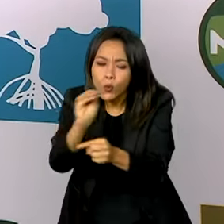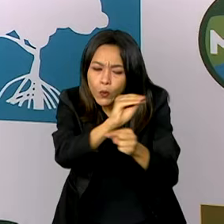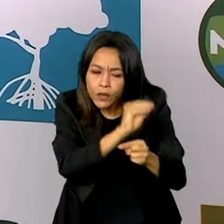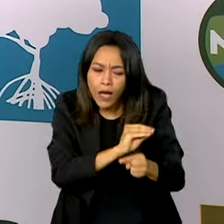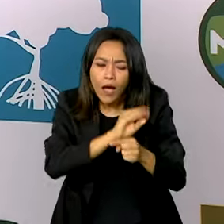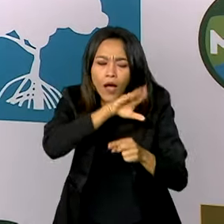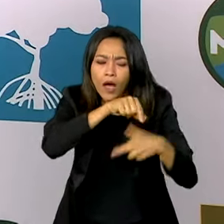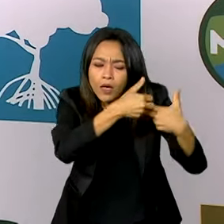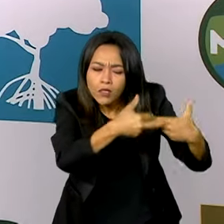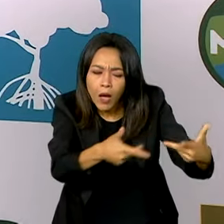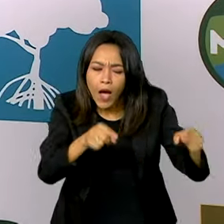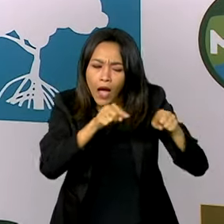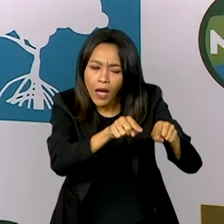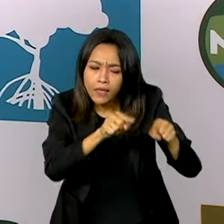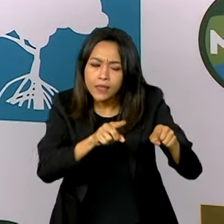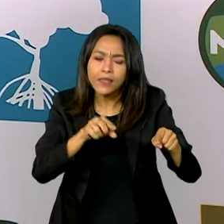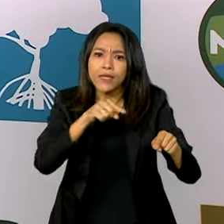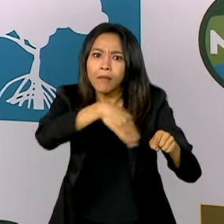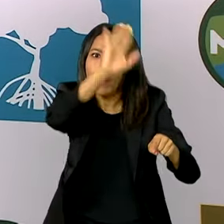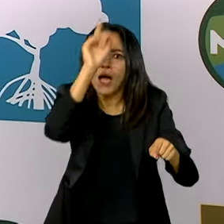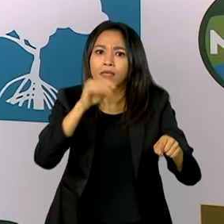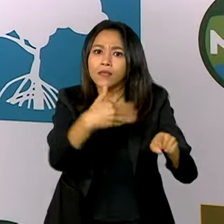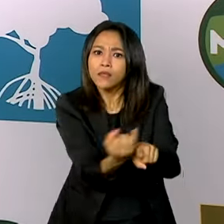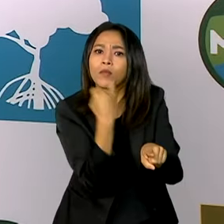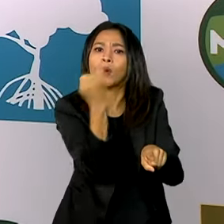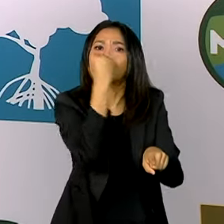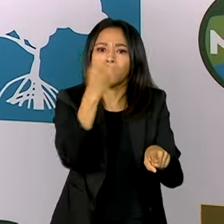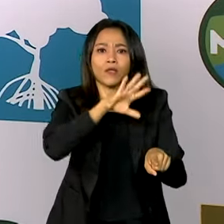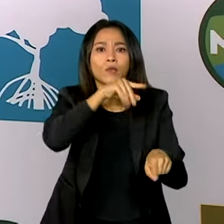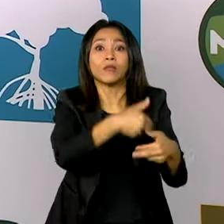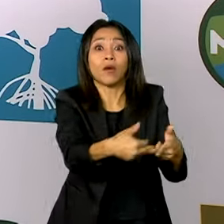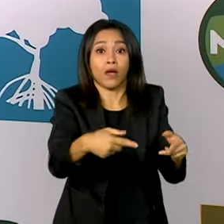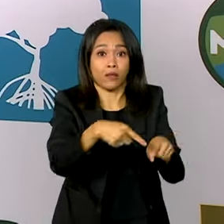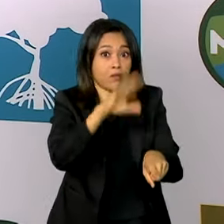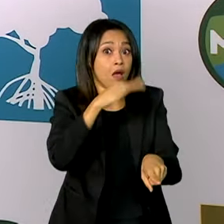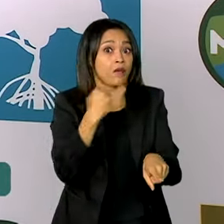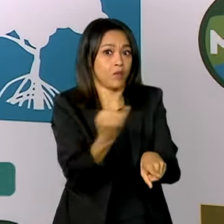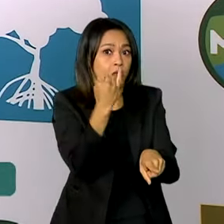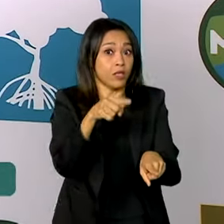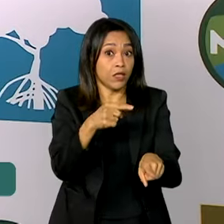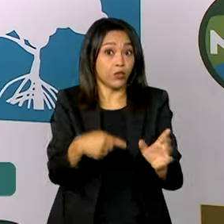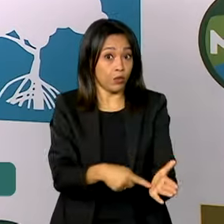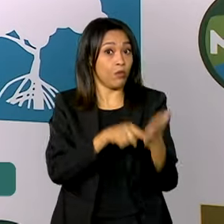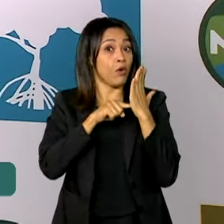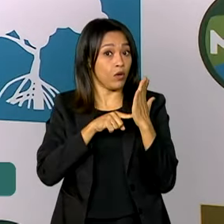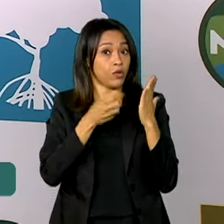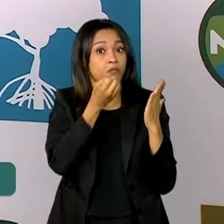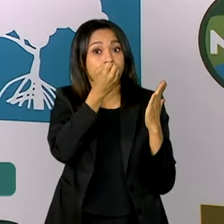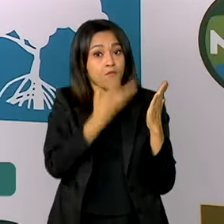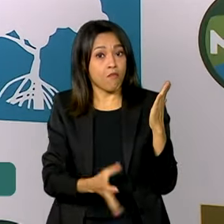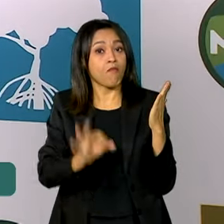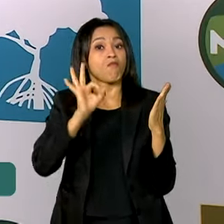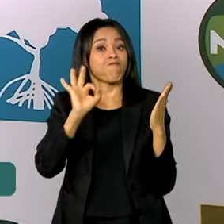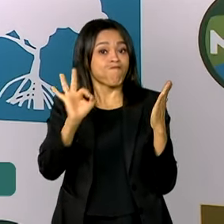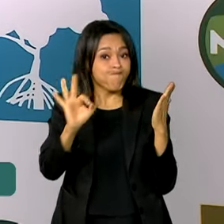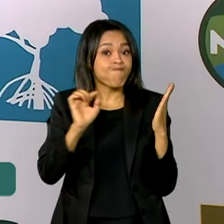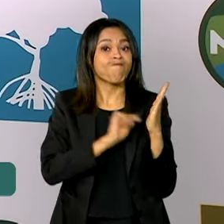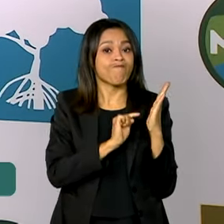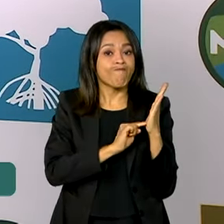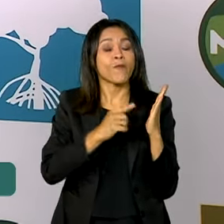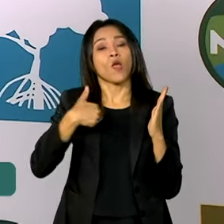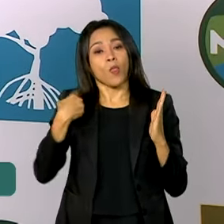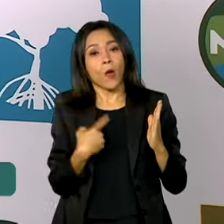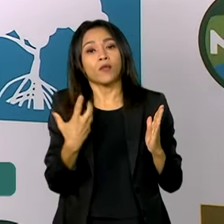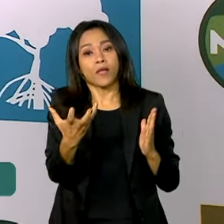espécies consideradas as mais importantes. Então, isso é um ótimo indicador. Agora, nós queremos que a partir